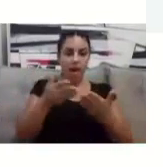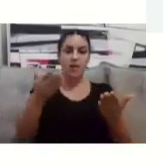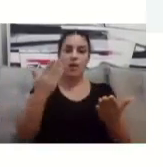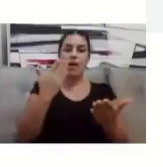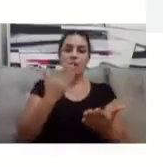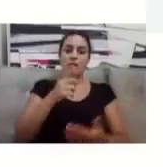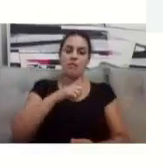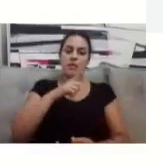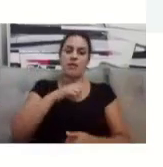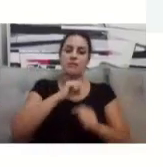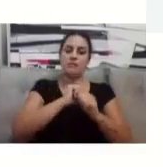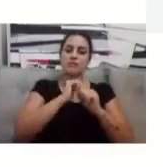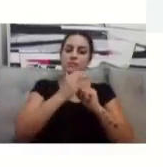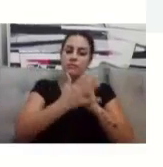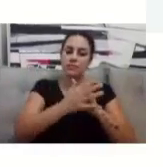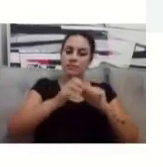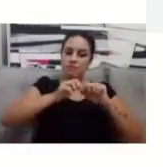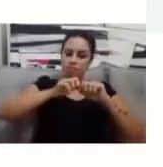para